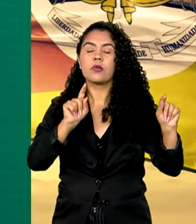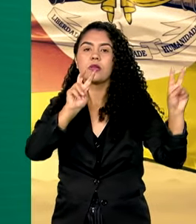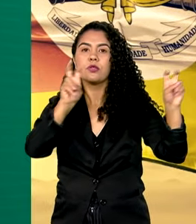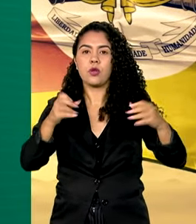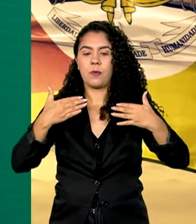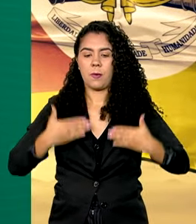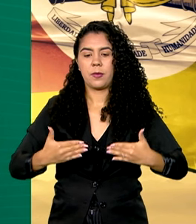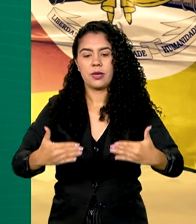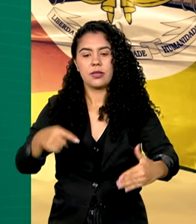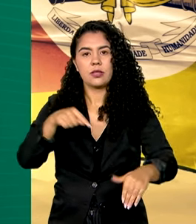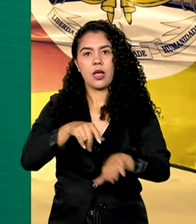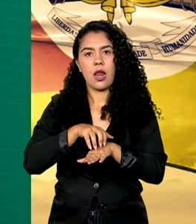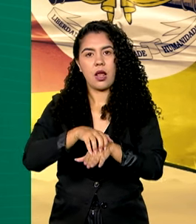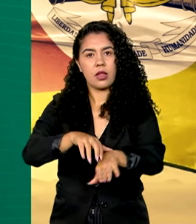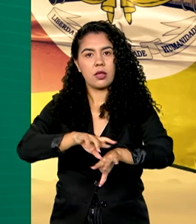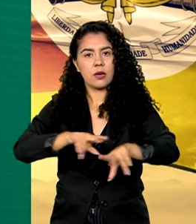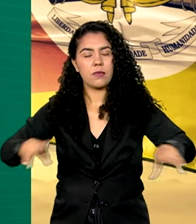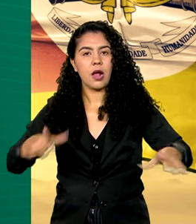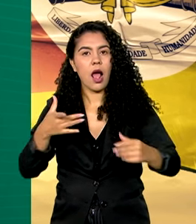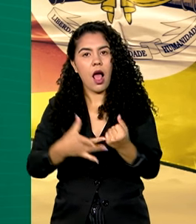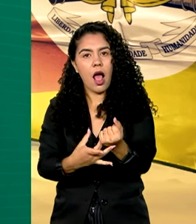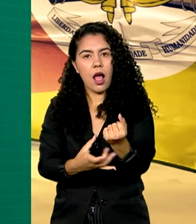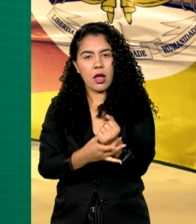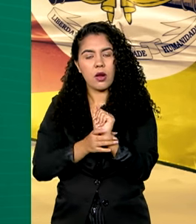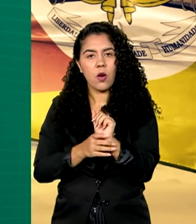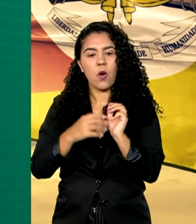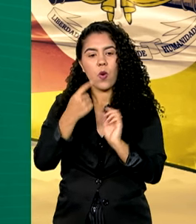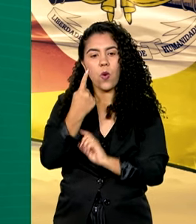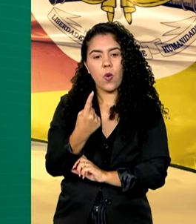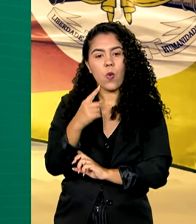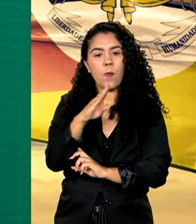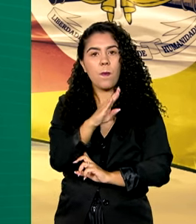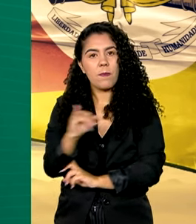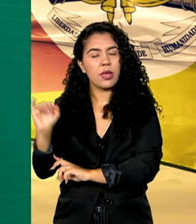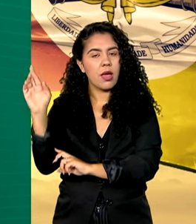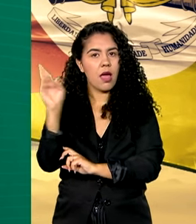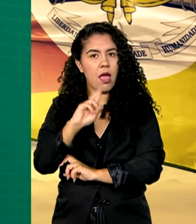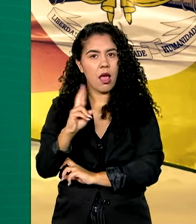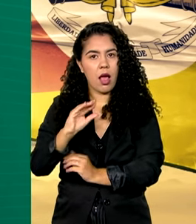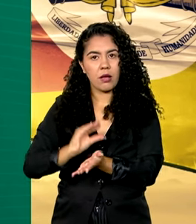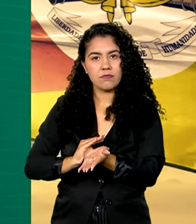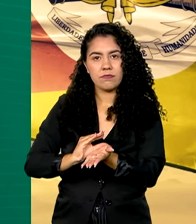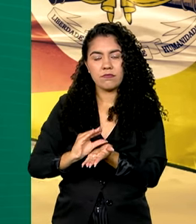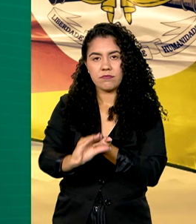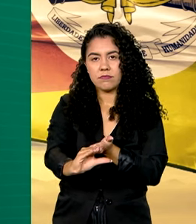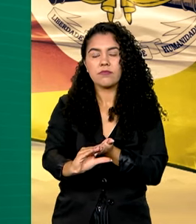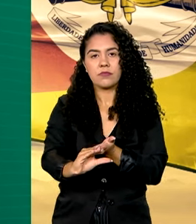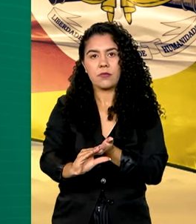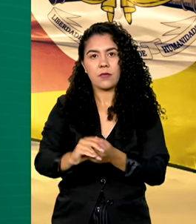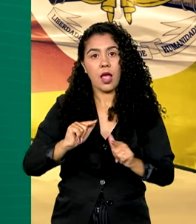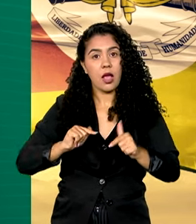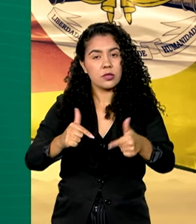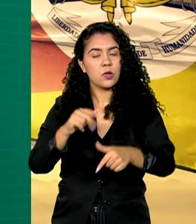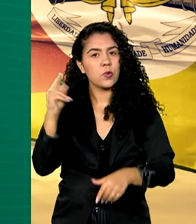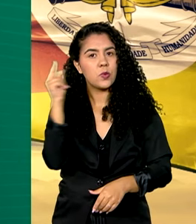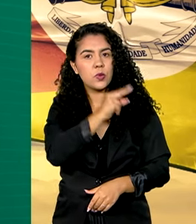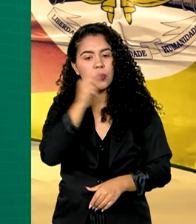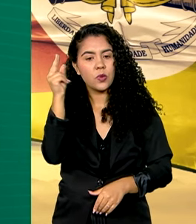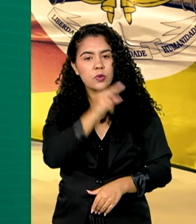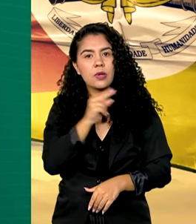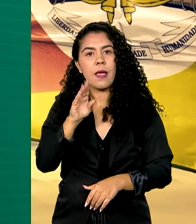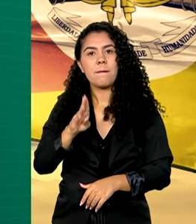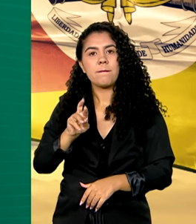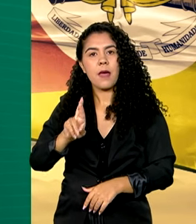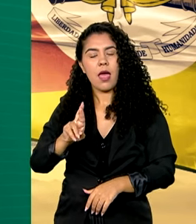garantiu 1 bilhão e 200 milhões de reais adicionais para ações emergenciais em rodovias federais. O